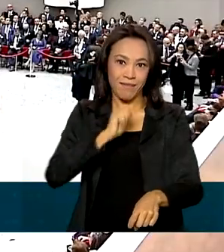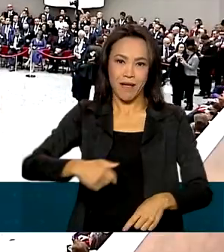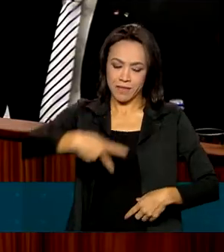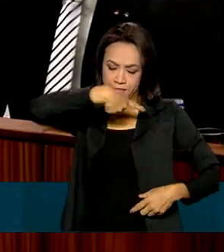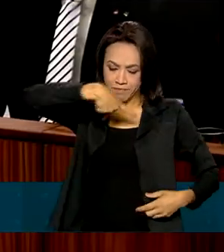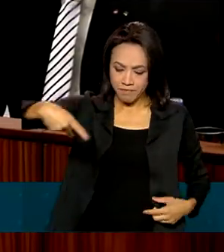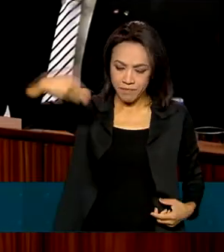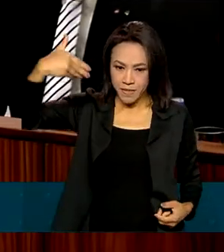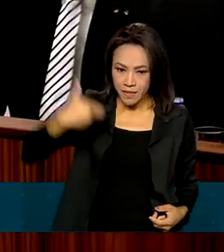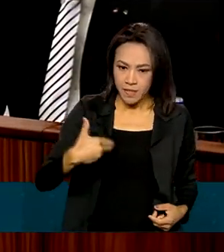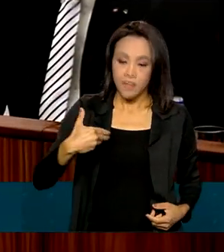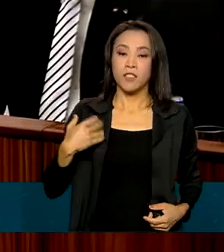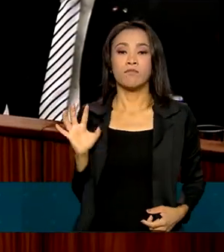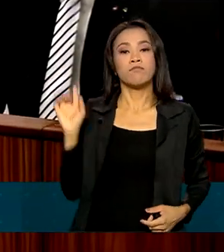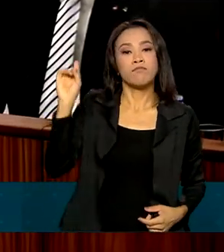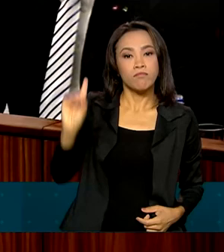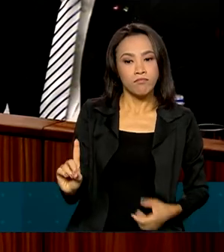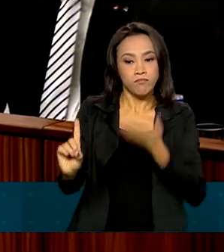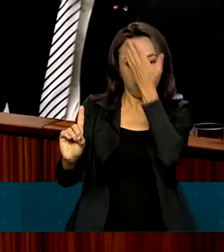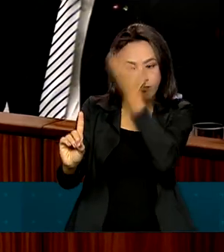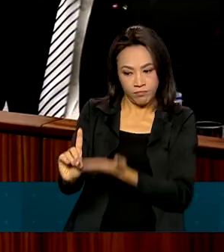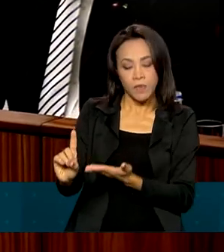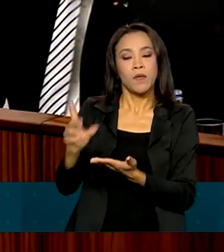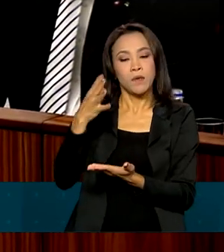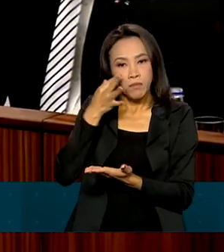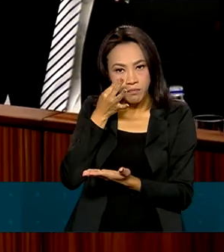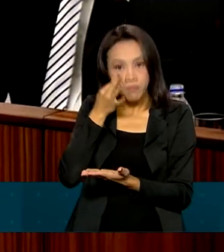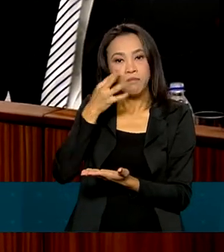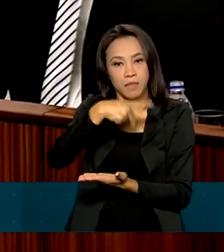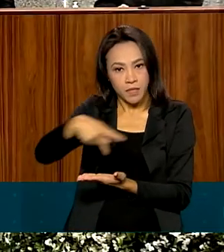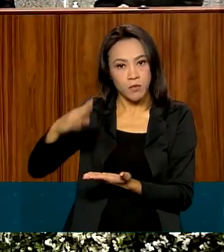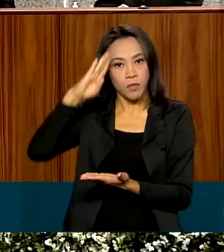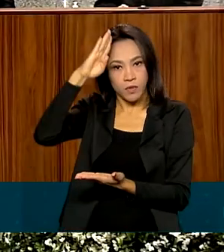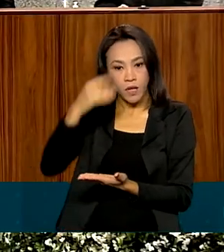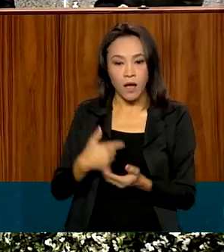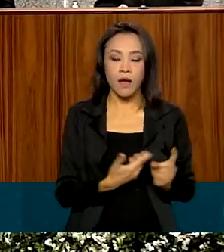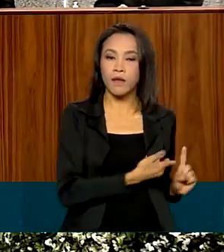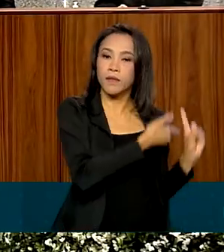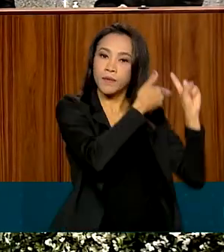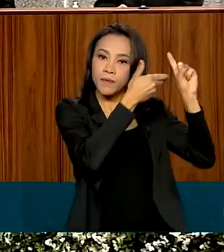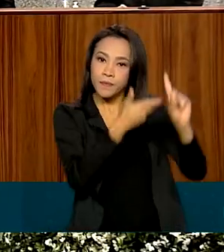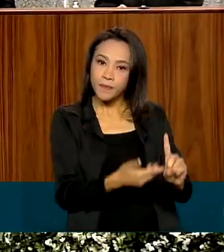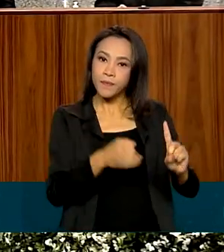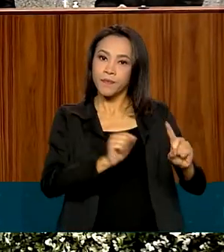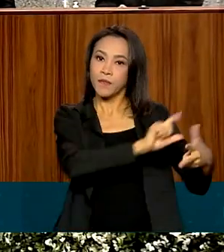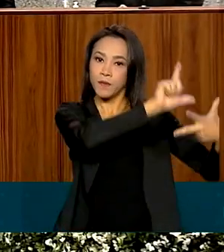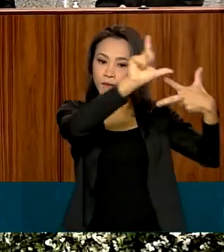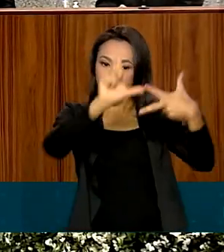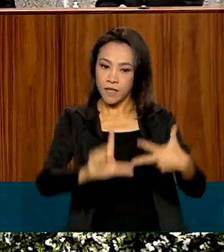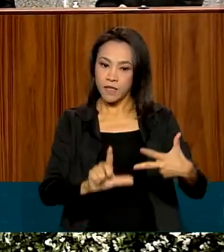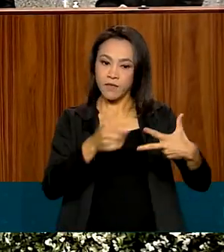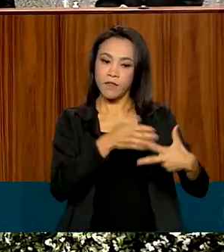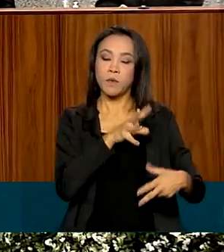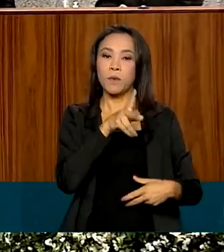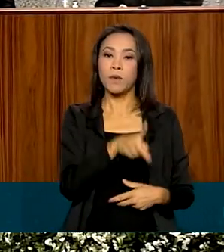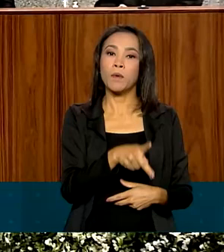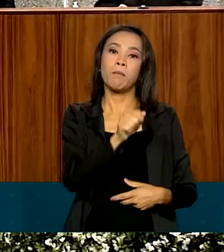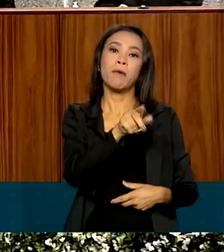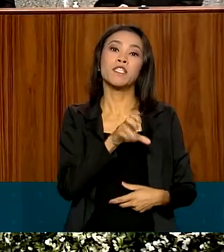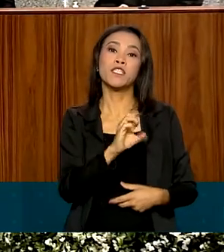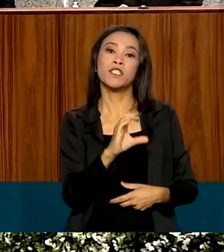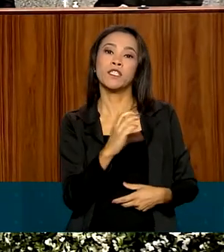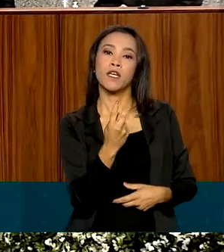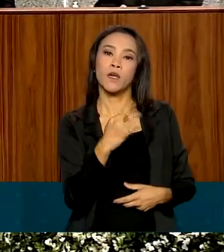cerimônia o chefe do Poder Executivo, o presidente Jair Bolsonaro, do Legislativo, o senador Rodrigo Pacheco, e do